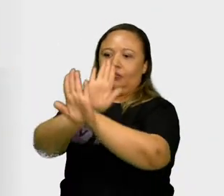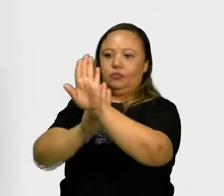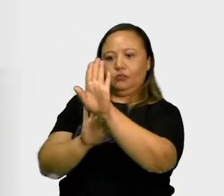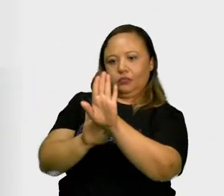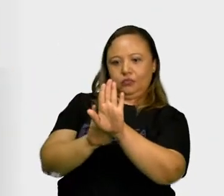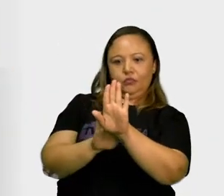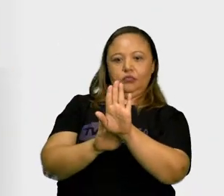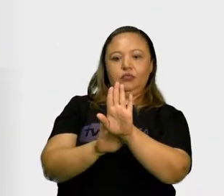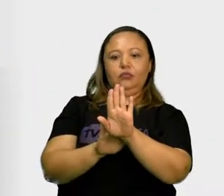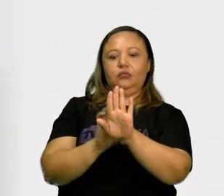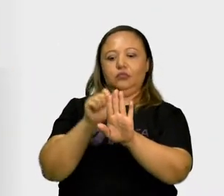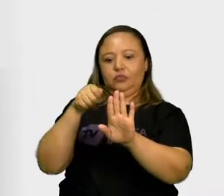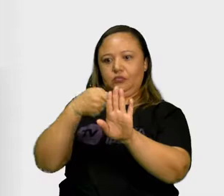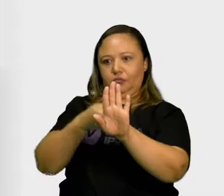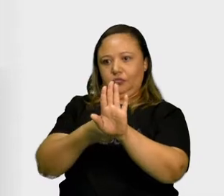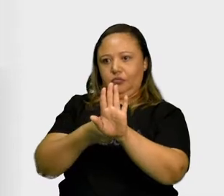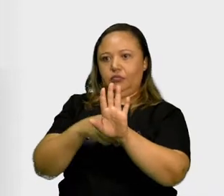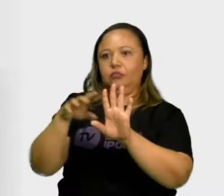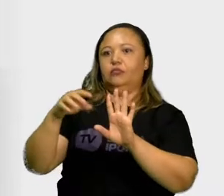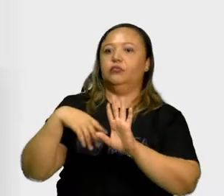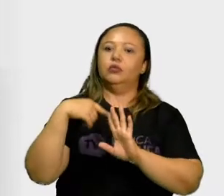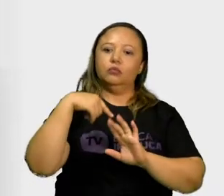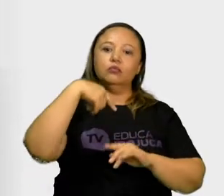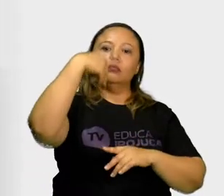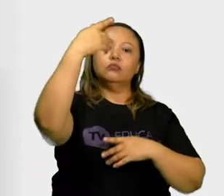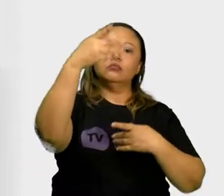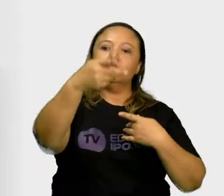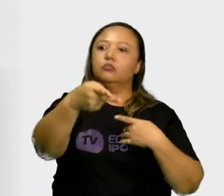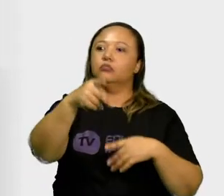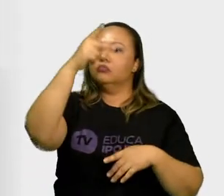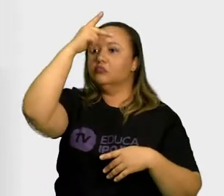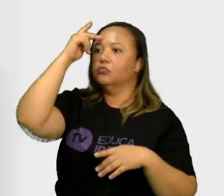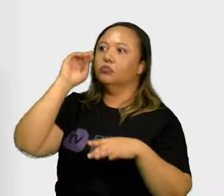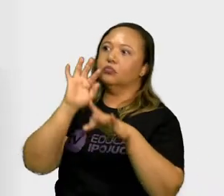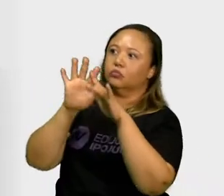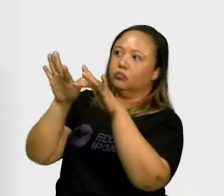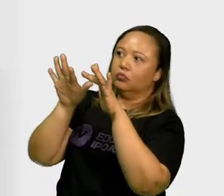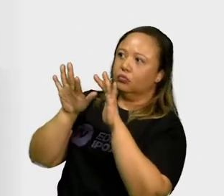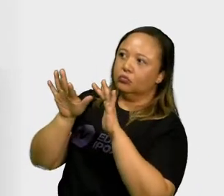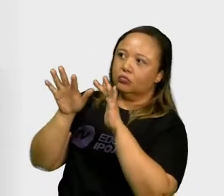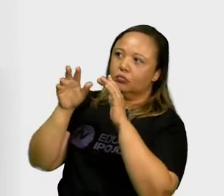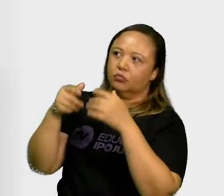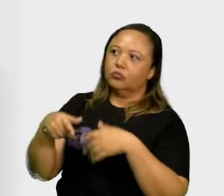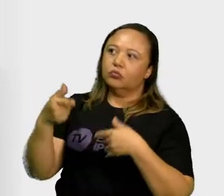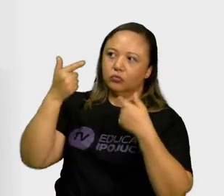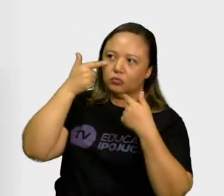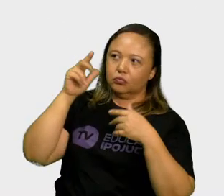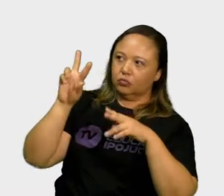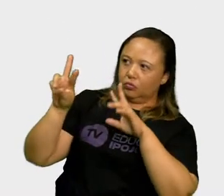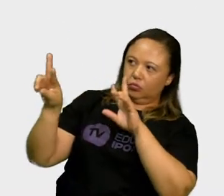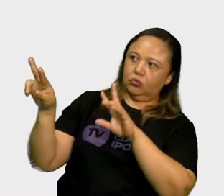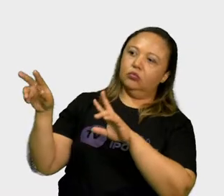do outro lado da tela está assistindo o que está sendo projetado e ouvindo as falas, ouvindo a história,